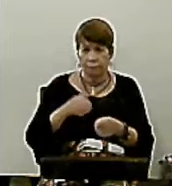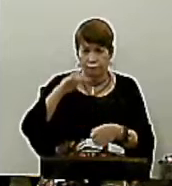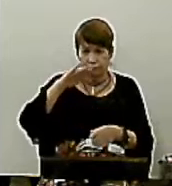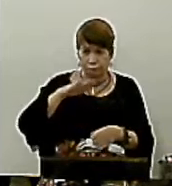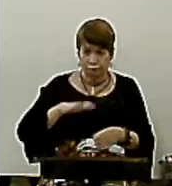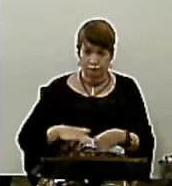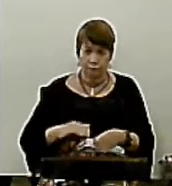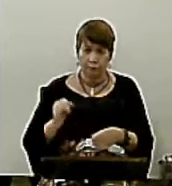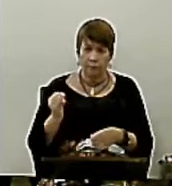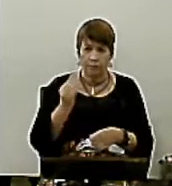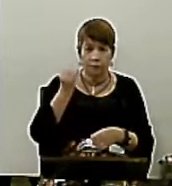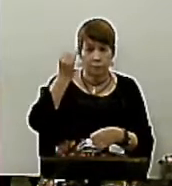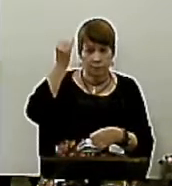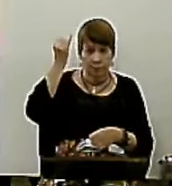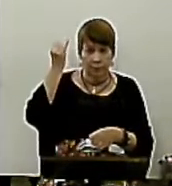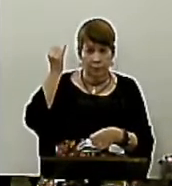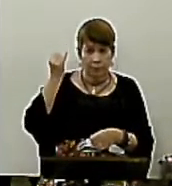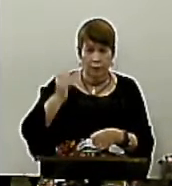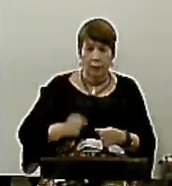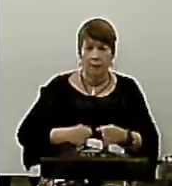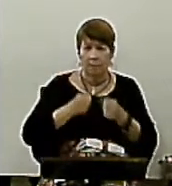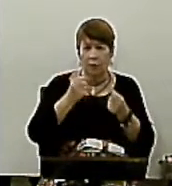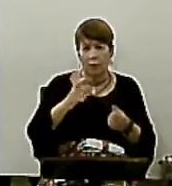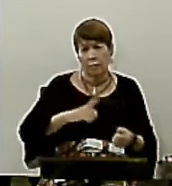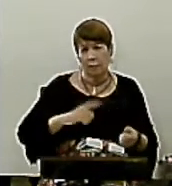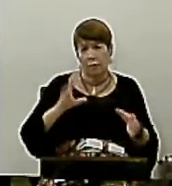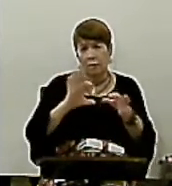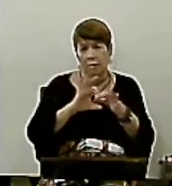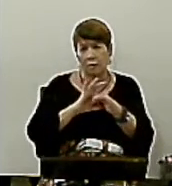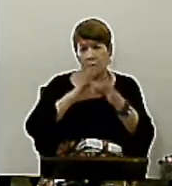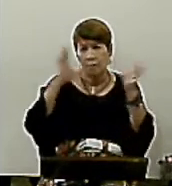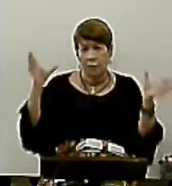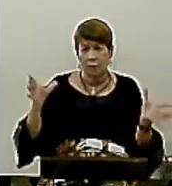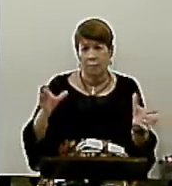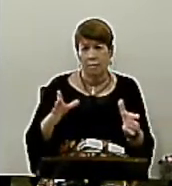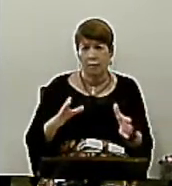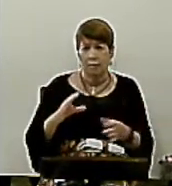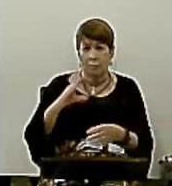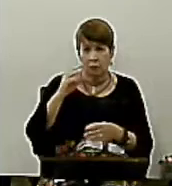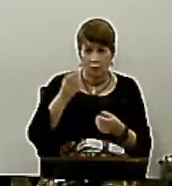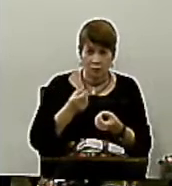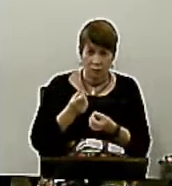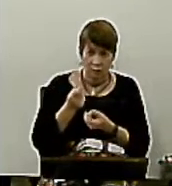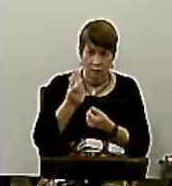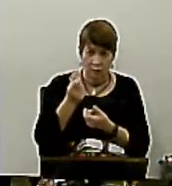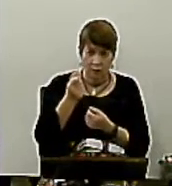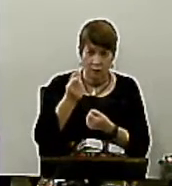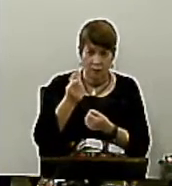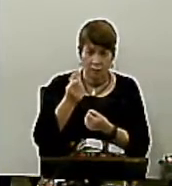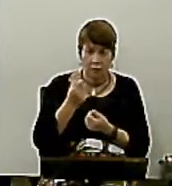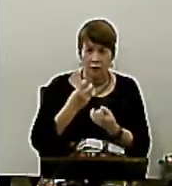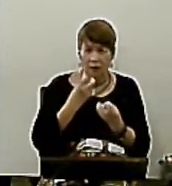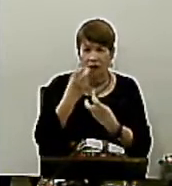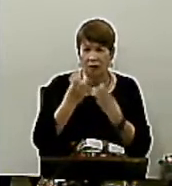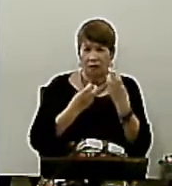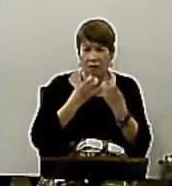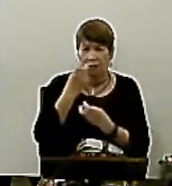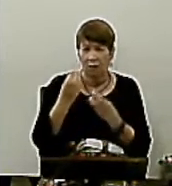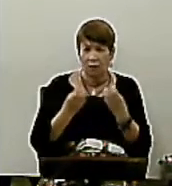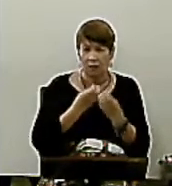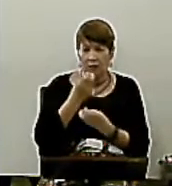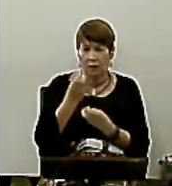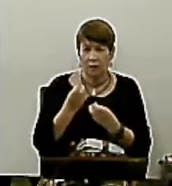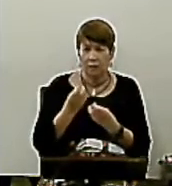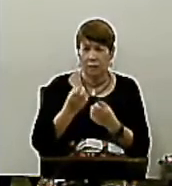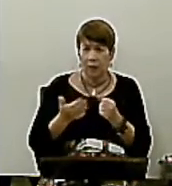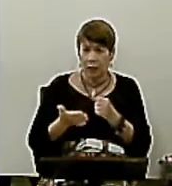de impostos para que haja liberdade. O capitalista reclama pelo livre empreendimento e